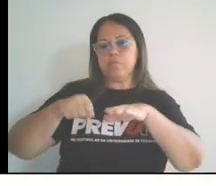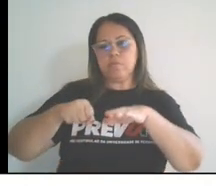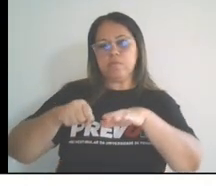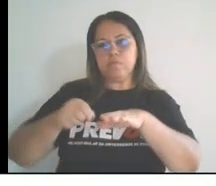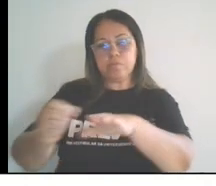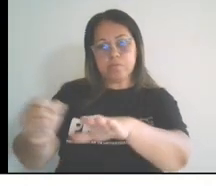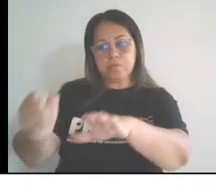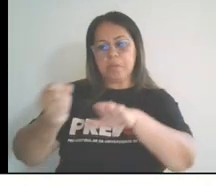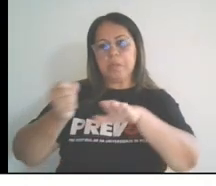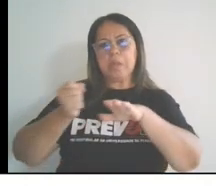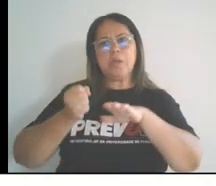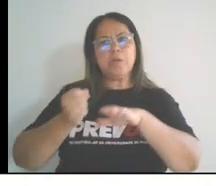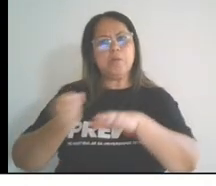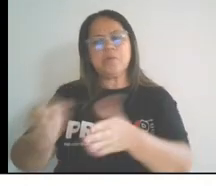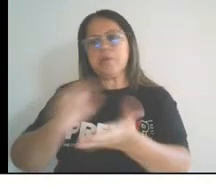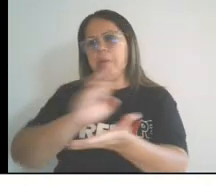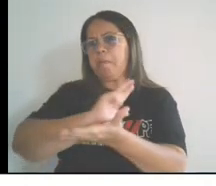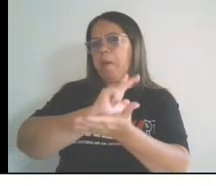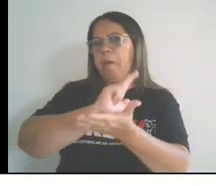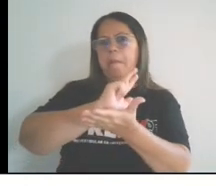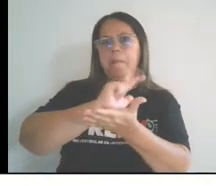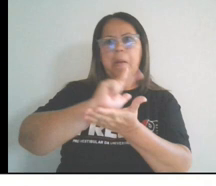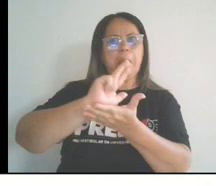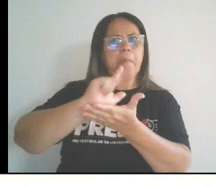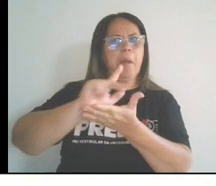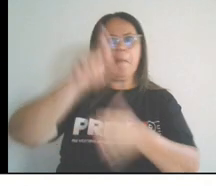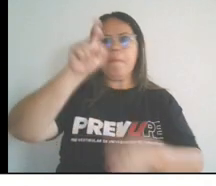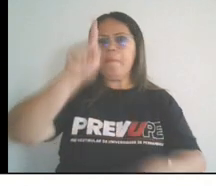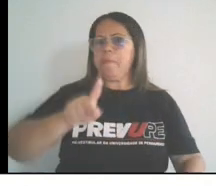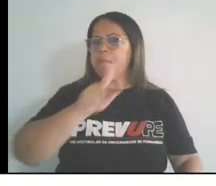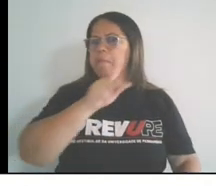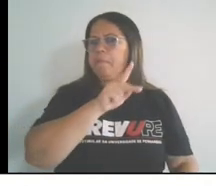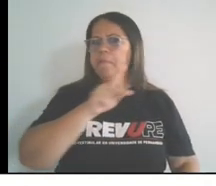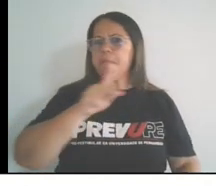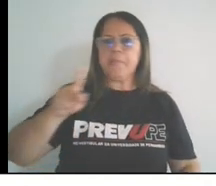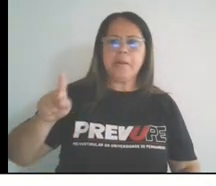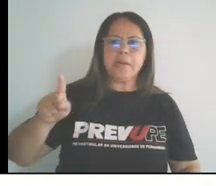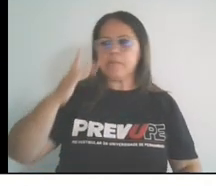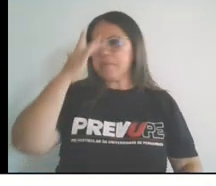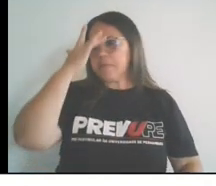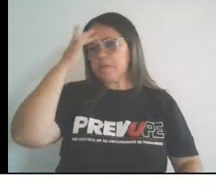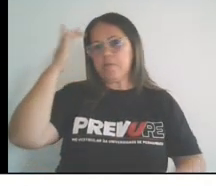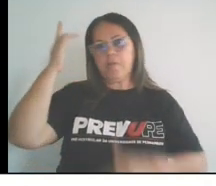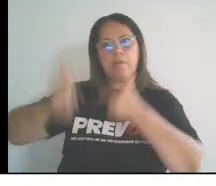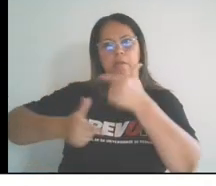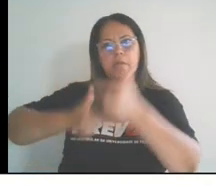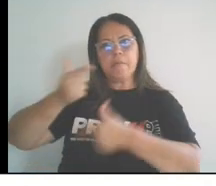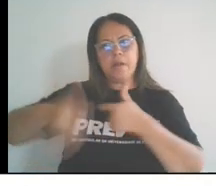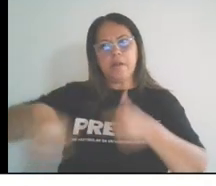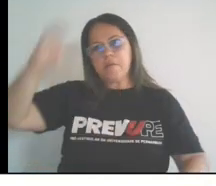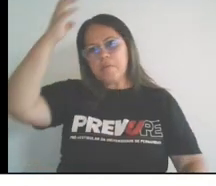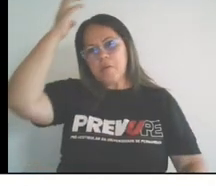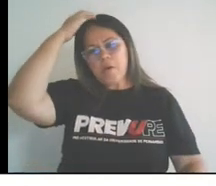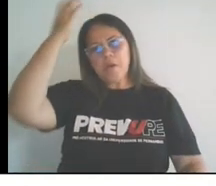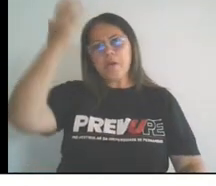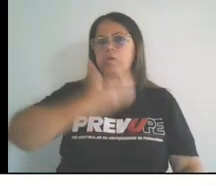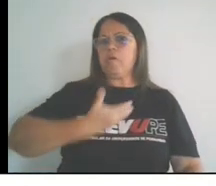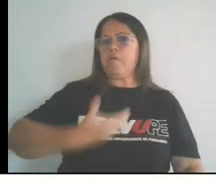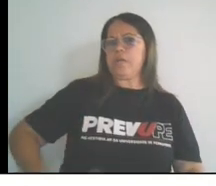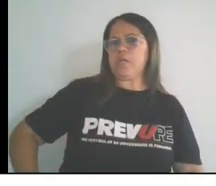purgadores, agregados, padres, funcionários do rei, como governadores, juízes, militares,